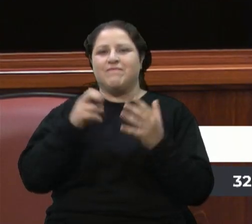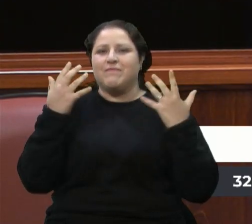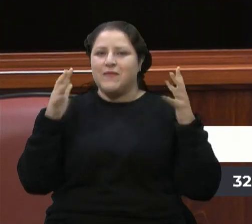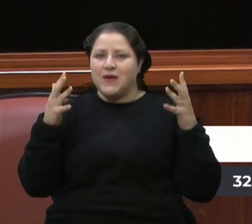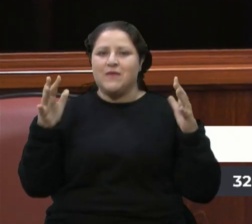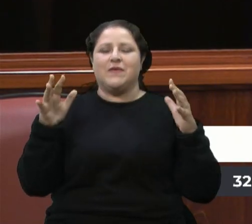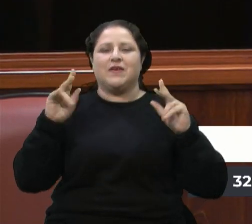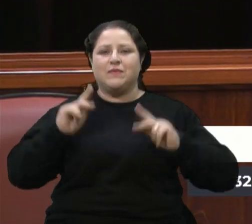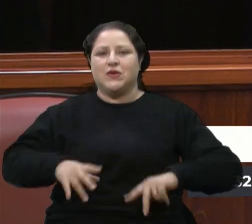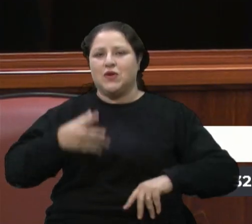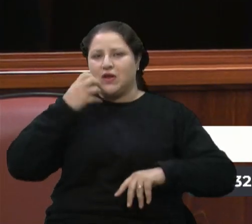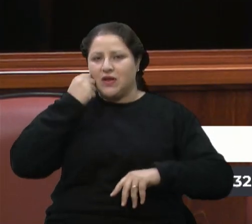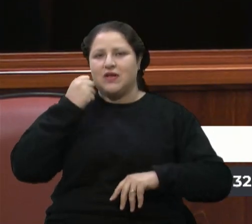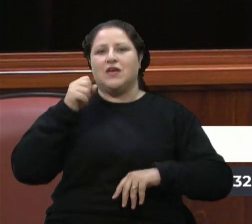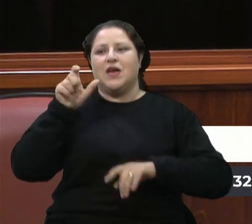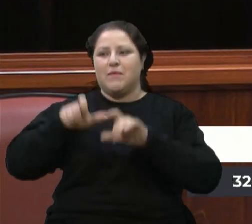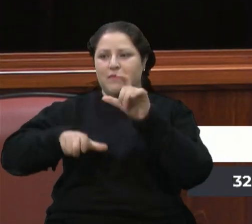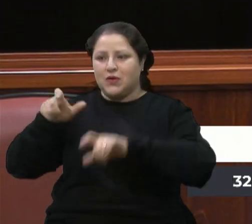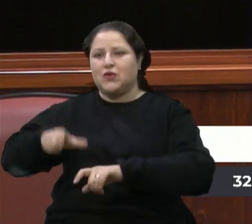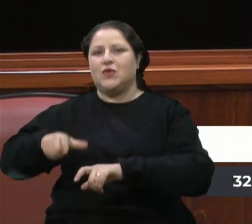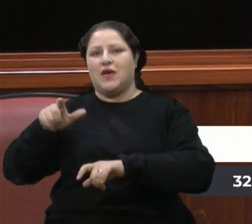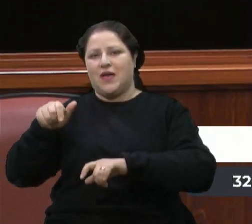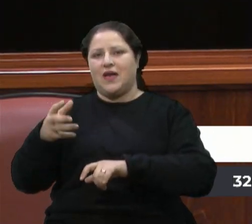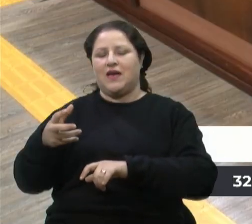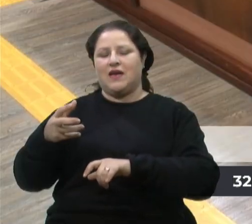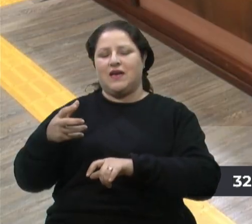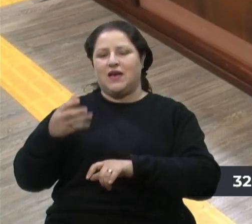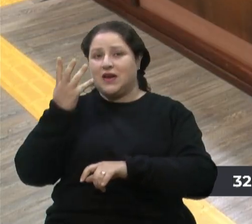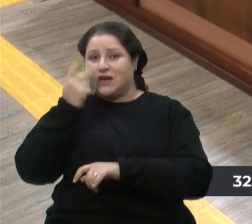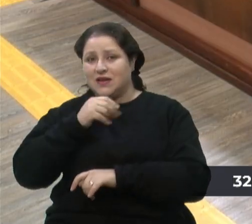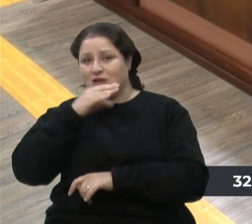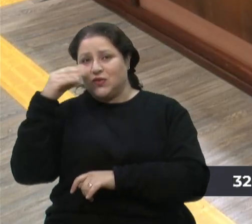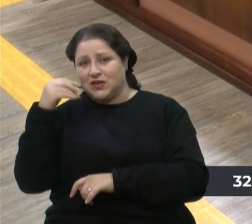trabalhar com muito esmero nessa semana. No momento oportuno, votarei favorável. Obrigado, presidente.